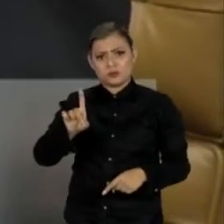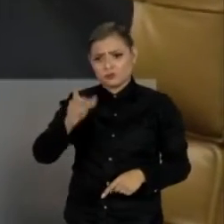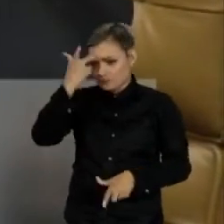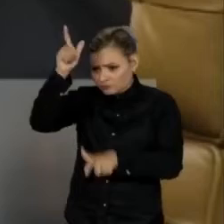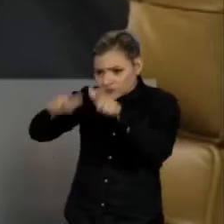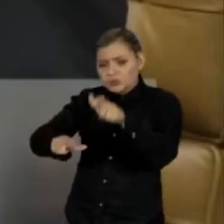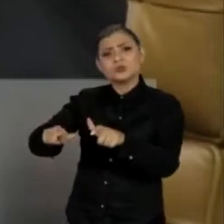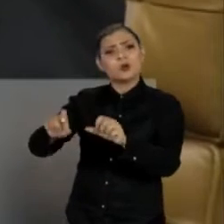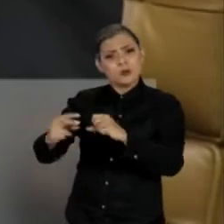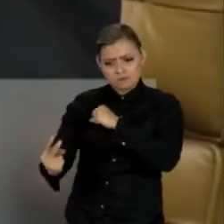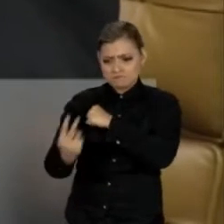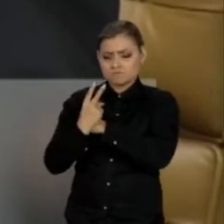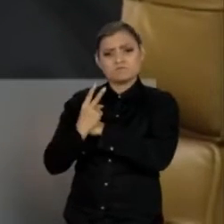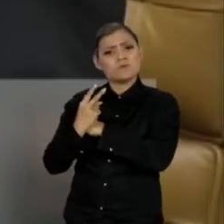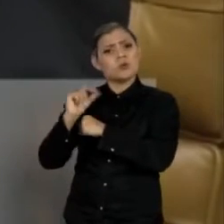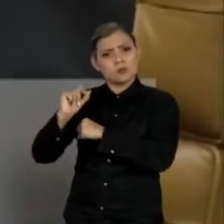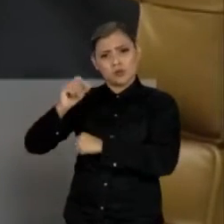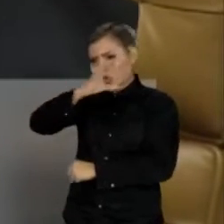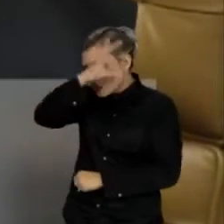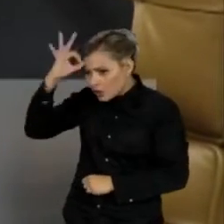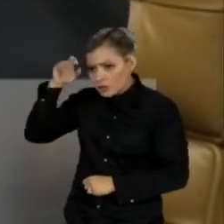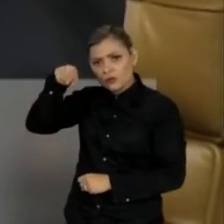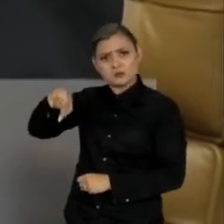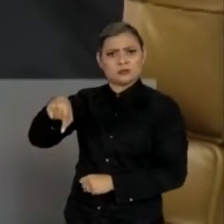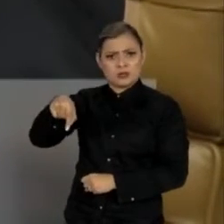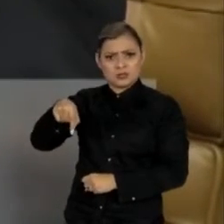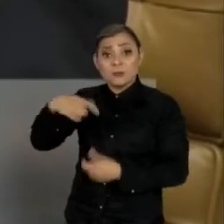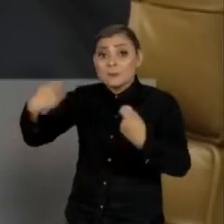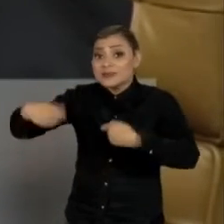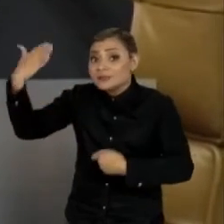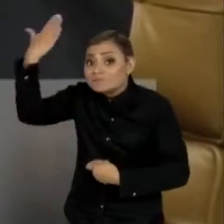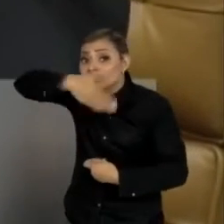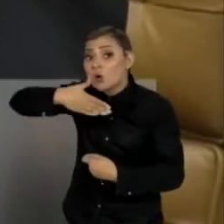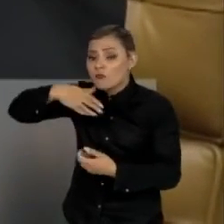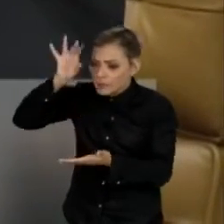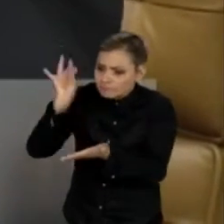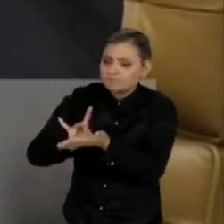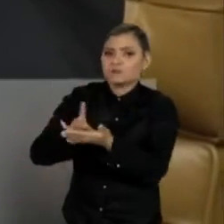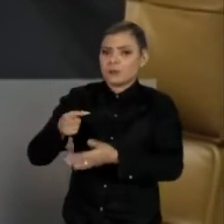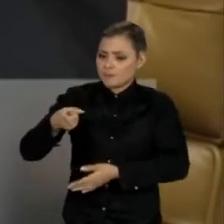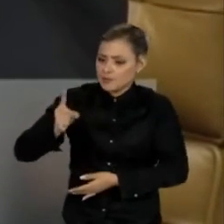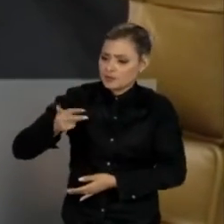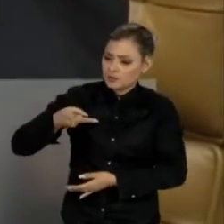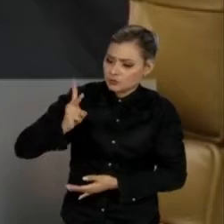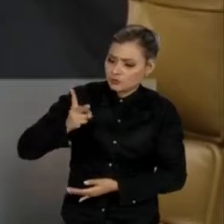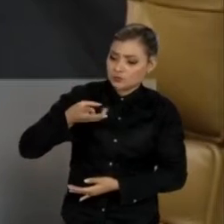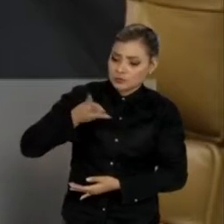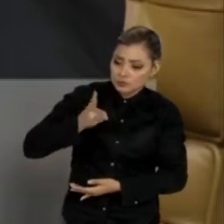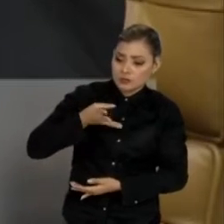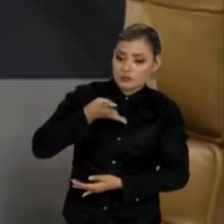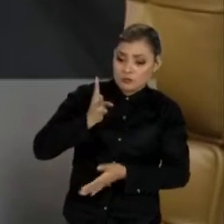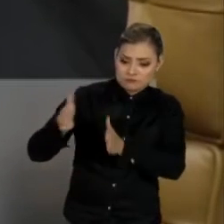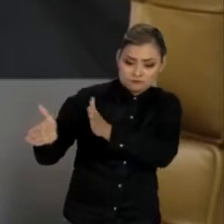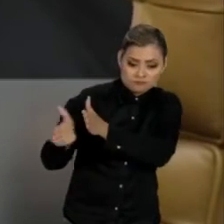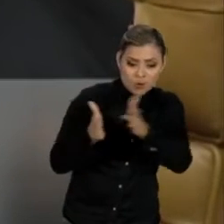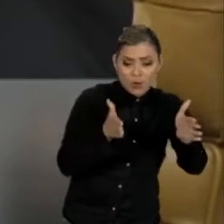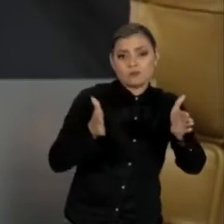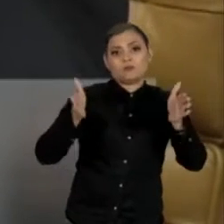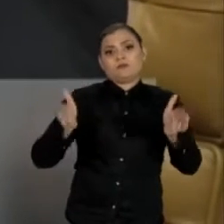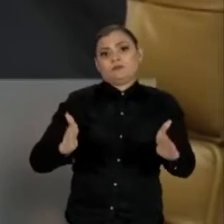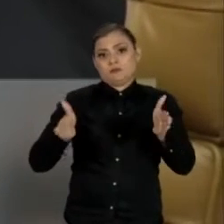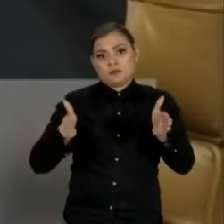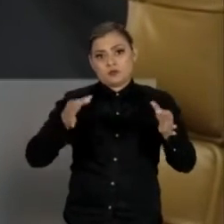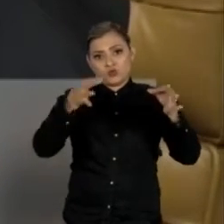réu de ser presumido inocente até que sobrevenha o trânsito injulgado de sua condenação criminal,